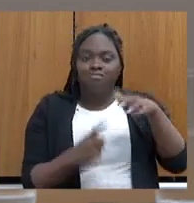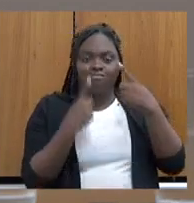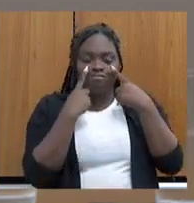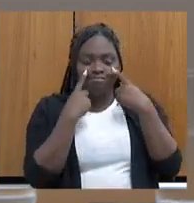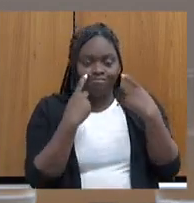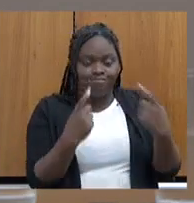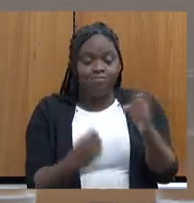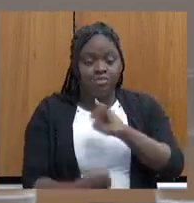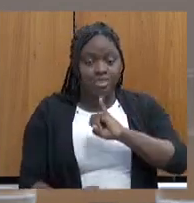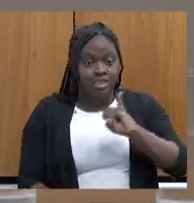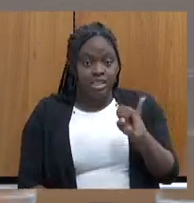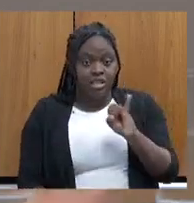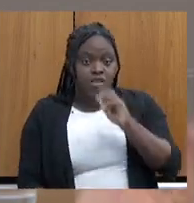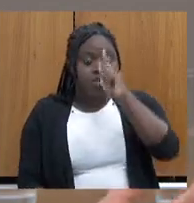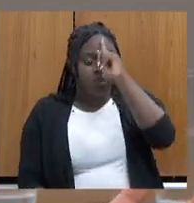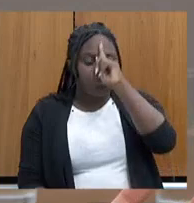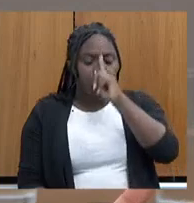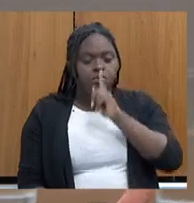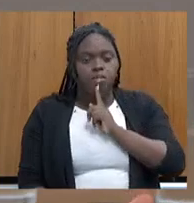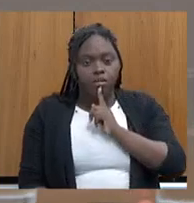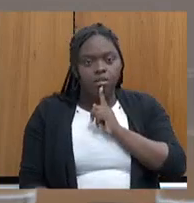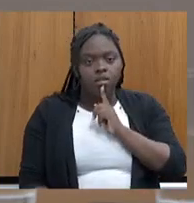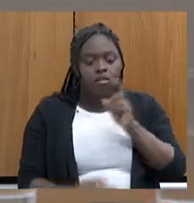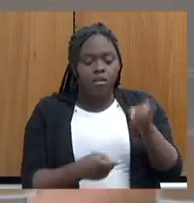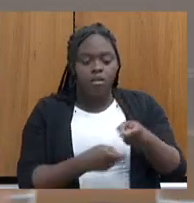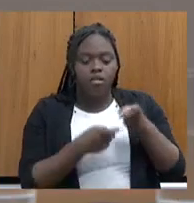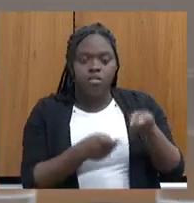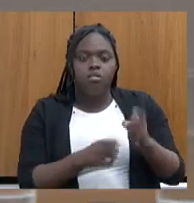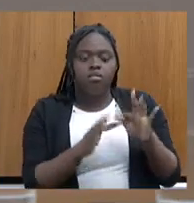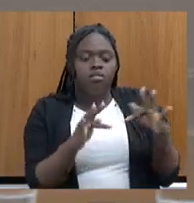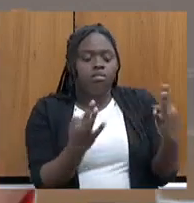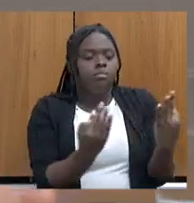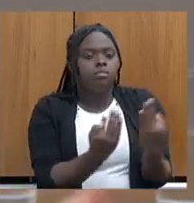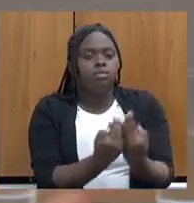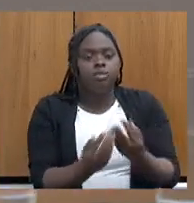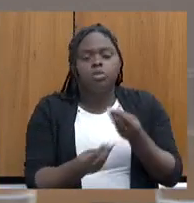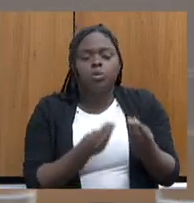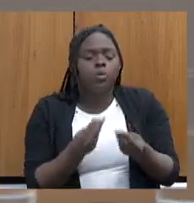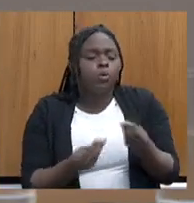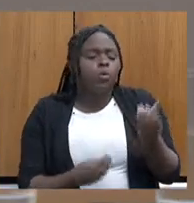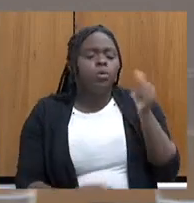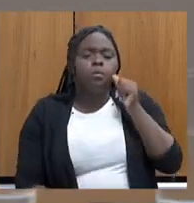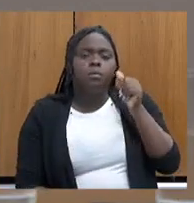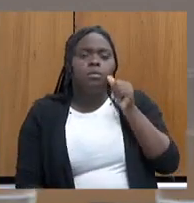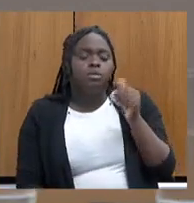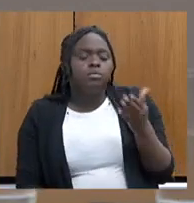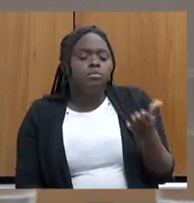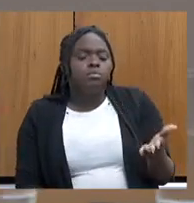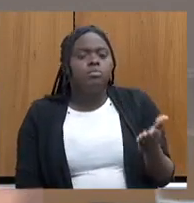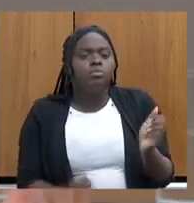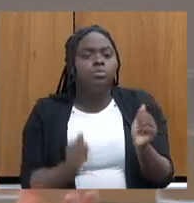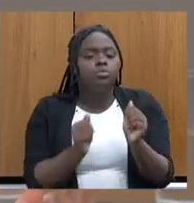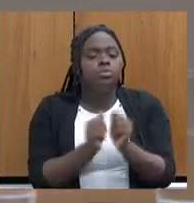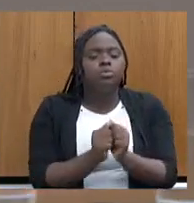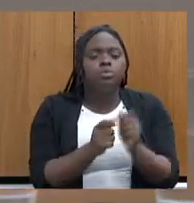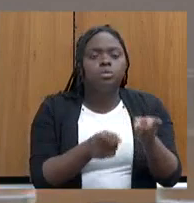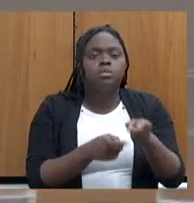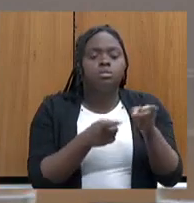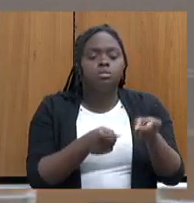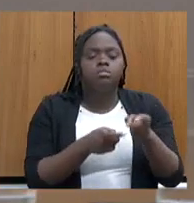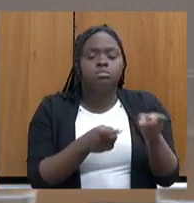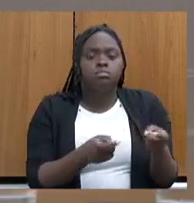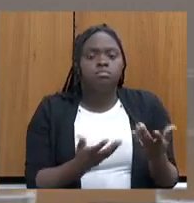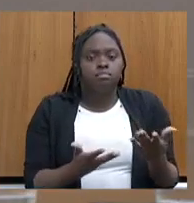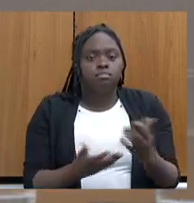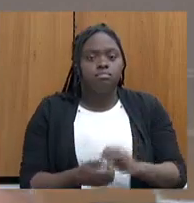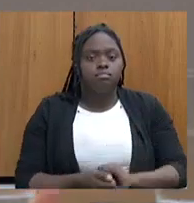perfil é agricultura familiar, como que eu vou deixar essa mulher lá na agricultura? Então,